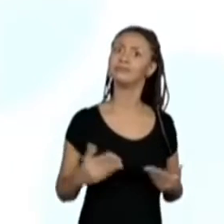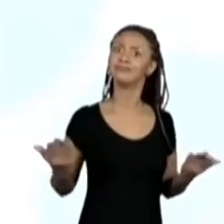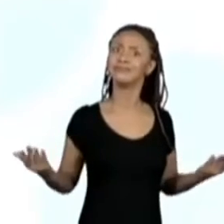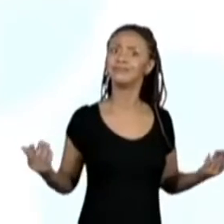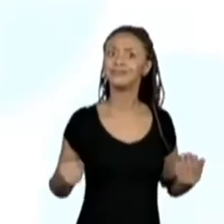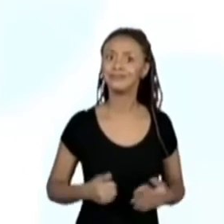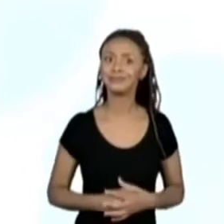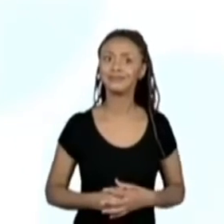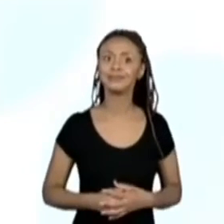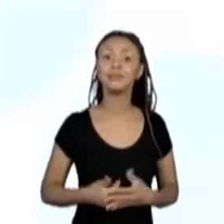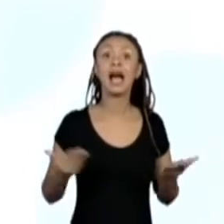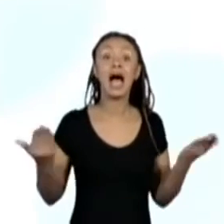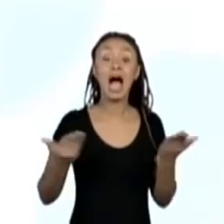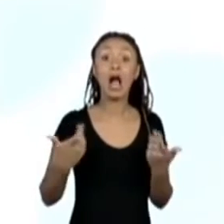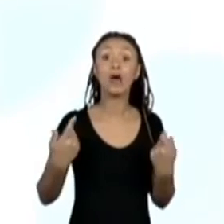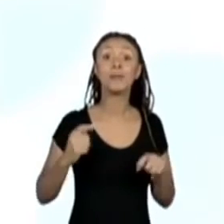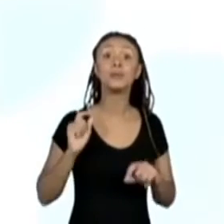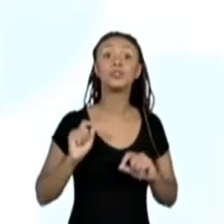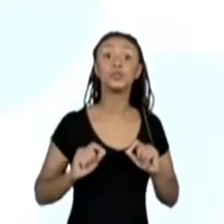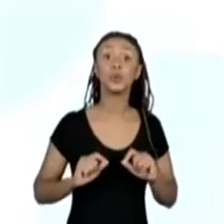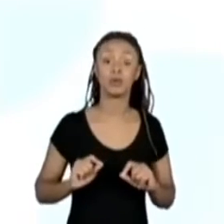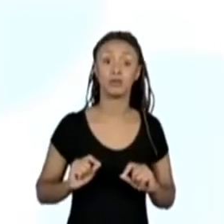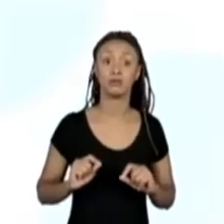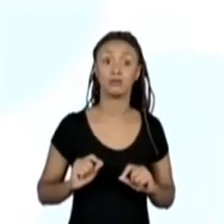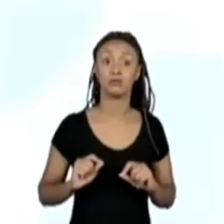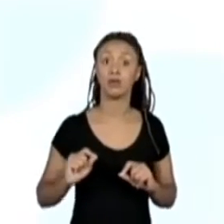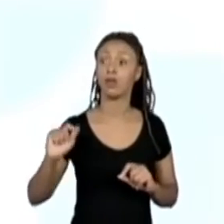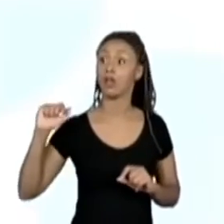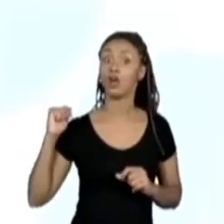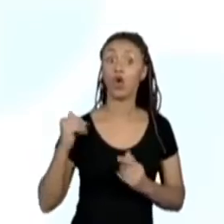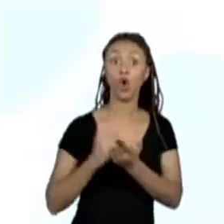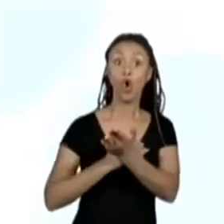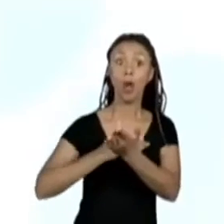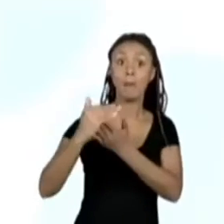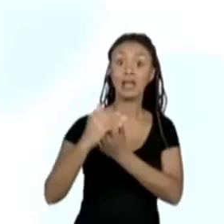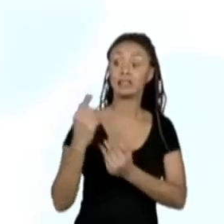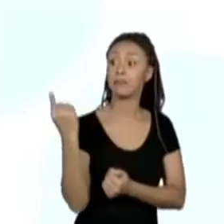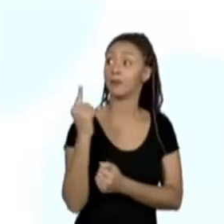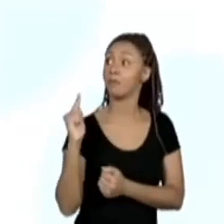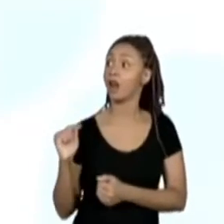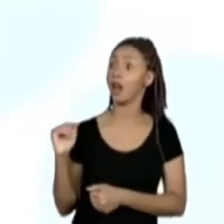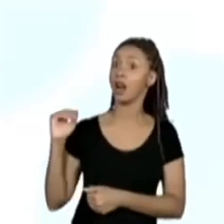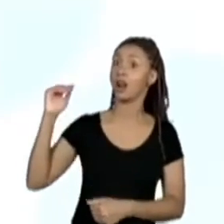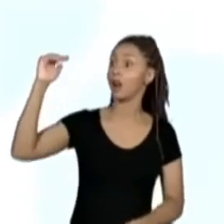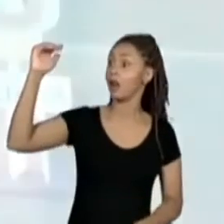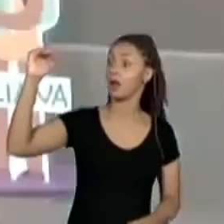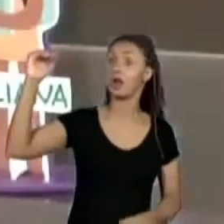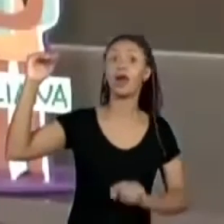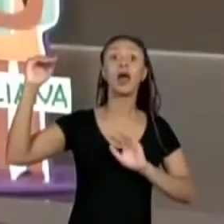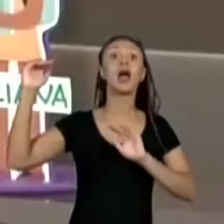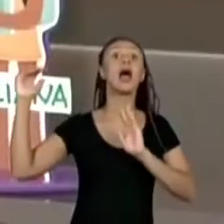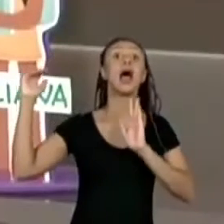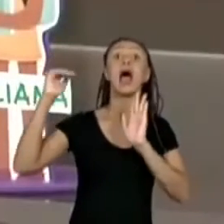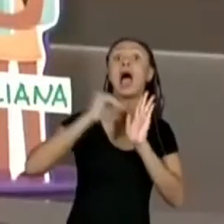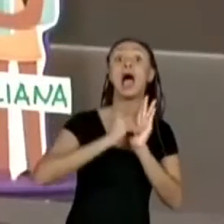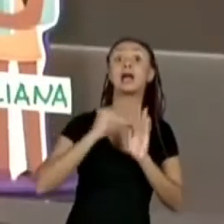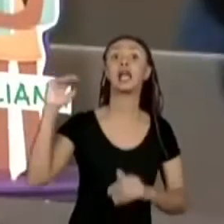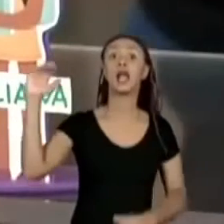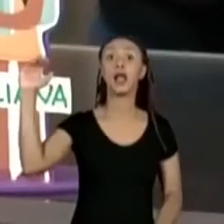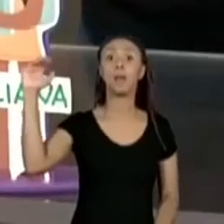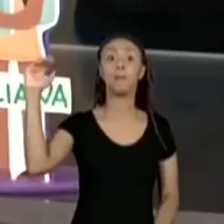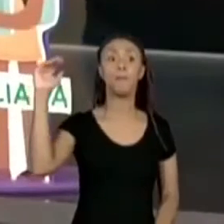tenho que começar do maior até o menor. Como que eu